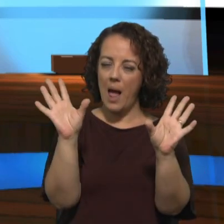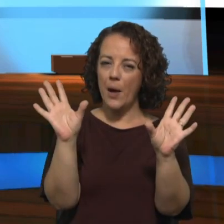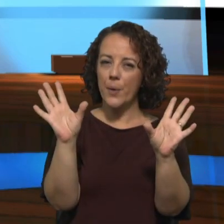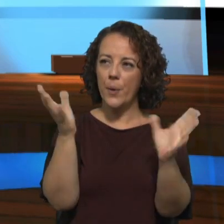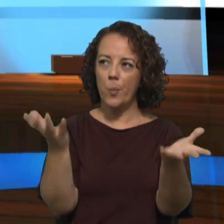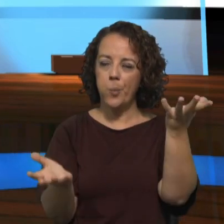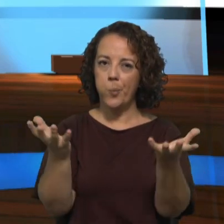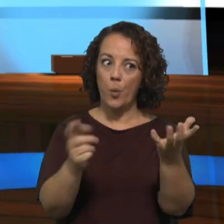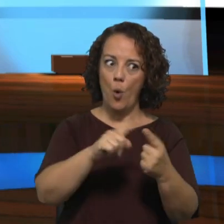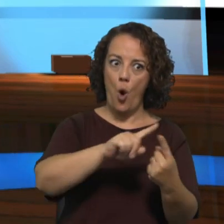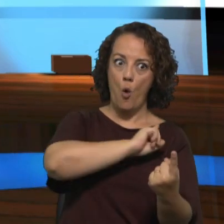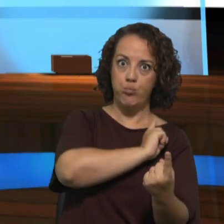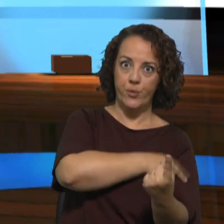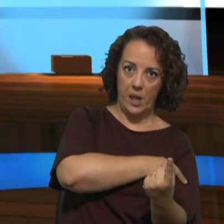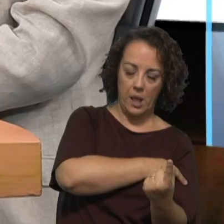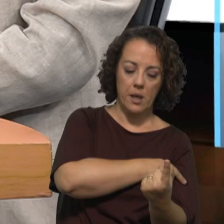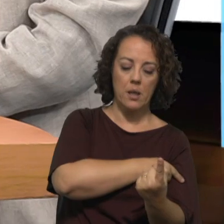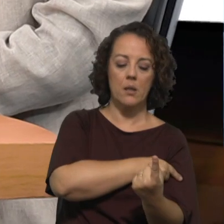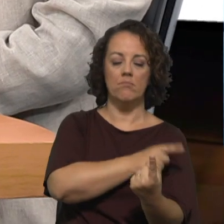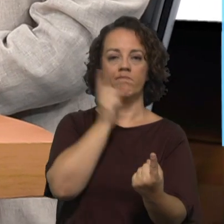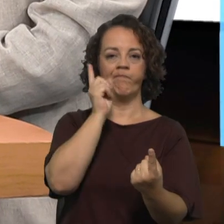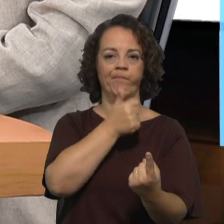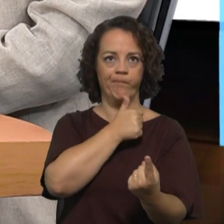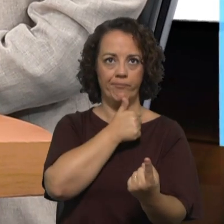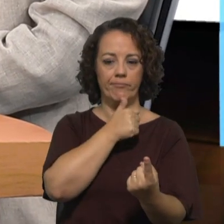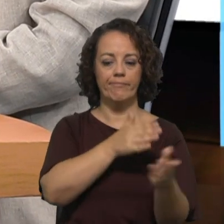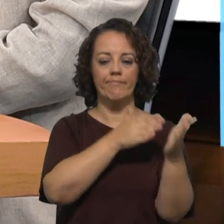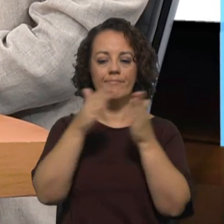poder e a dimensão do serviço. Isso foi enfocado